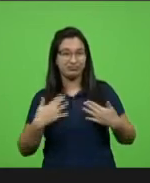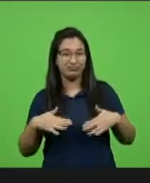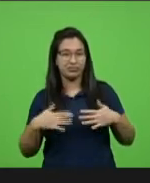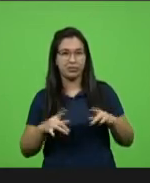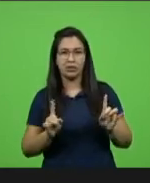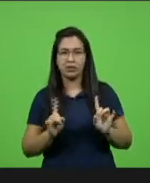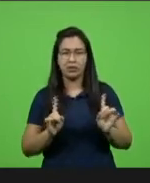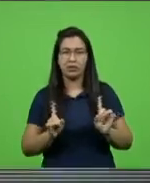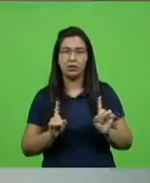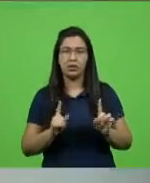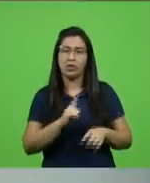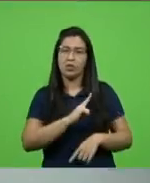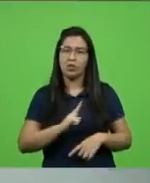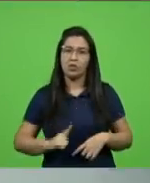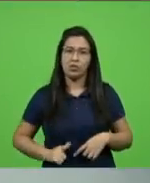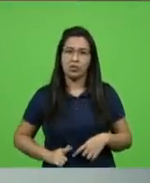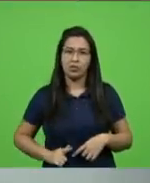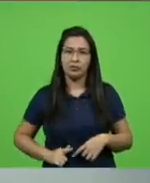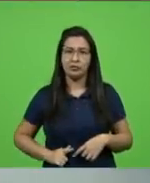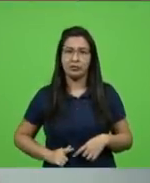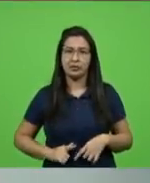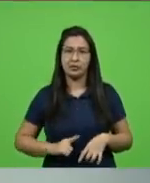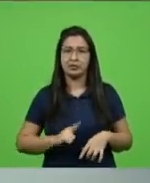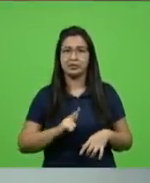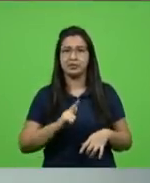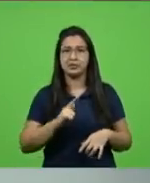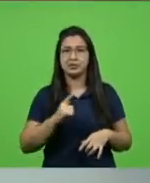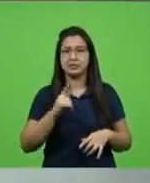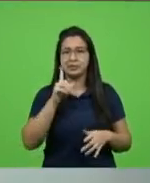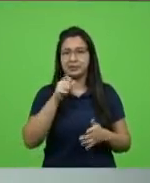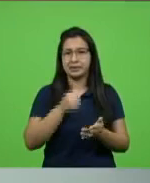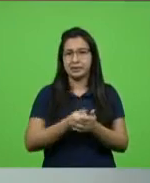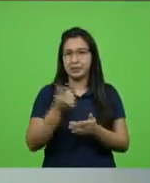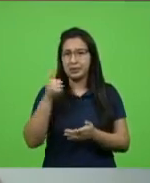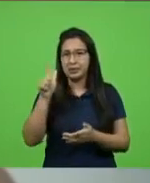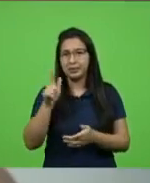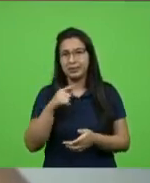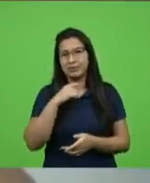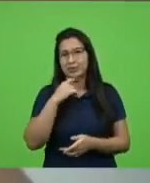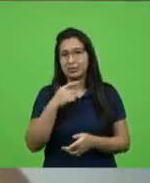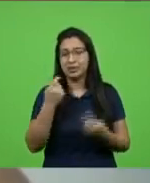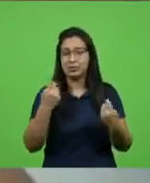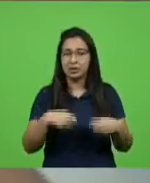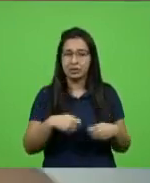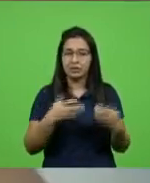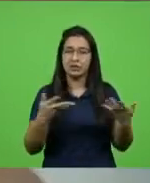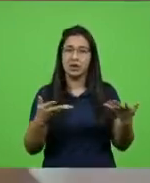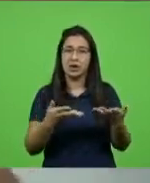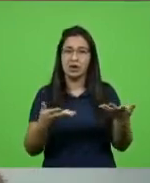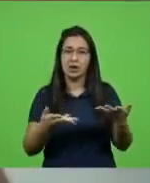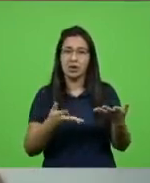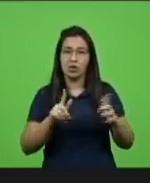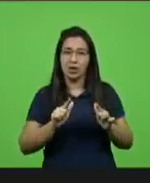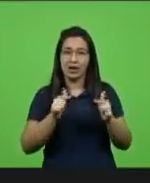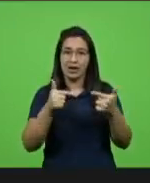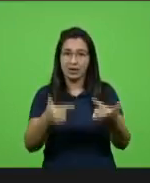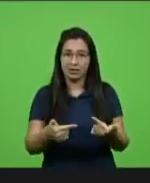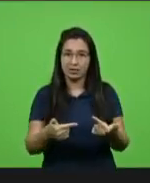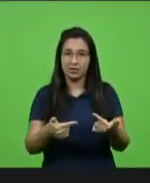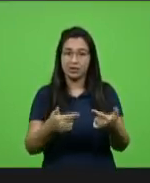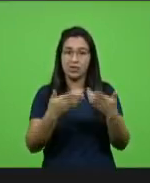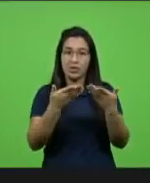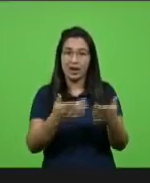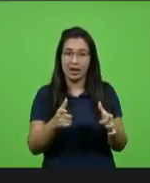o governo encontrar um subterfúgio para não acolher esses empresários catarinenses a gente precisa de uma ação é o pequeno e micro